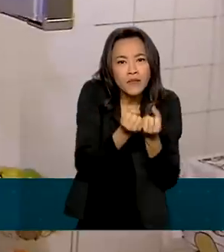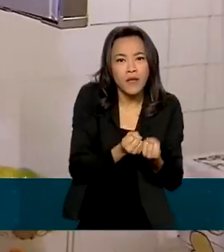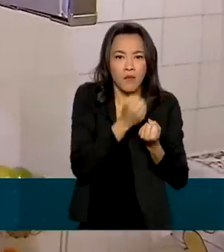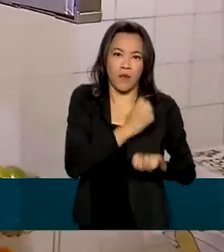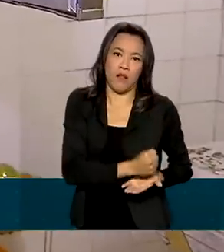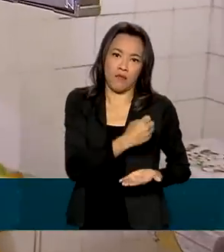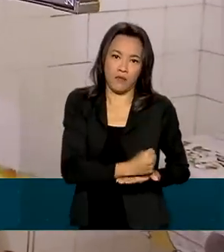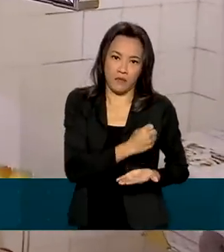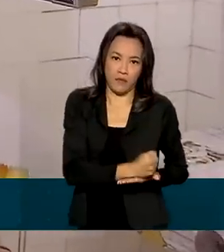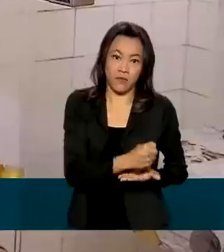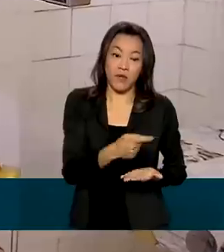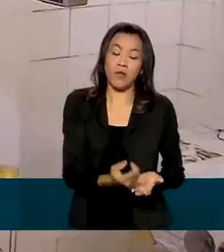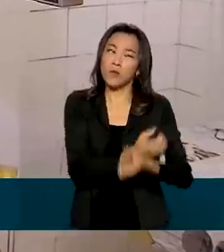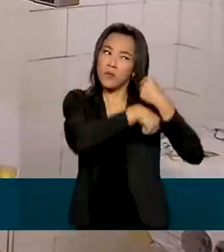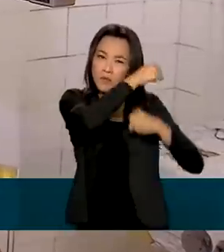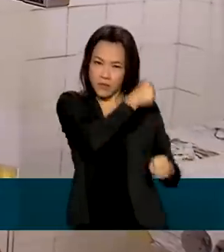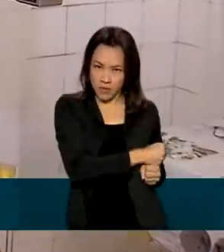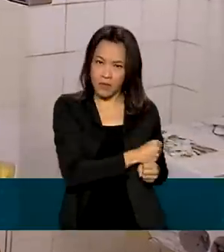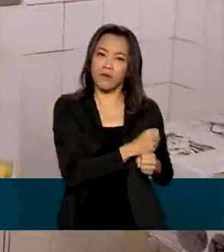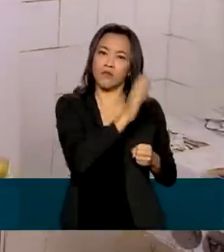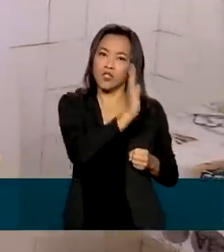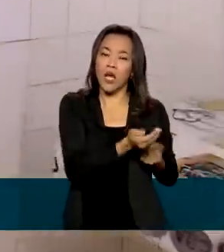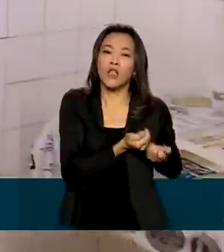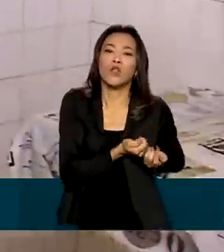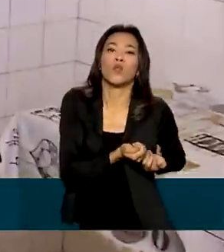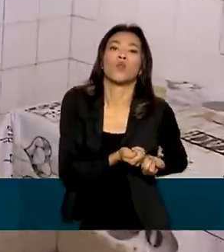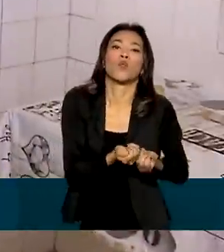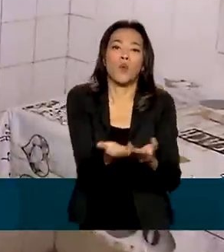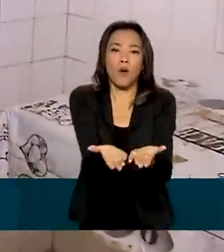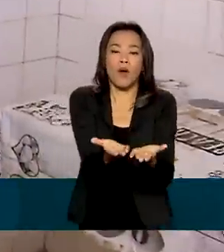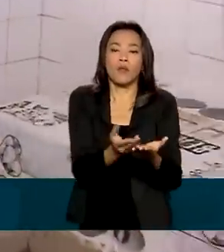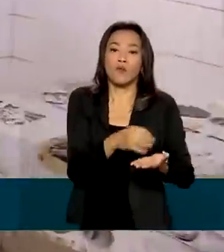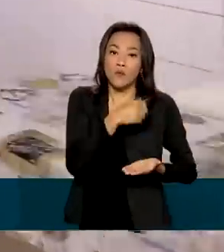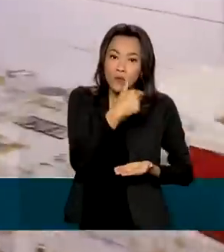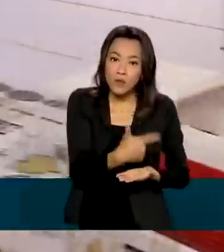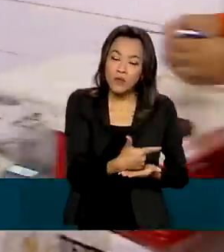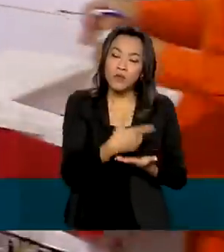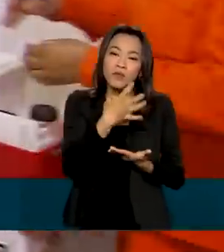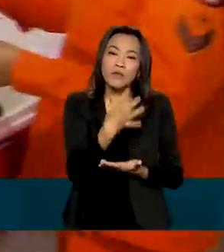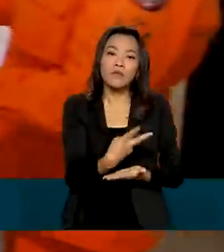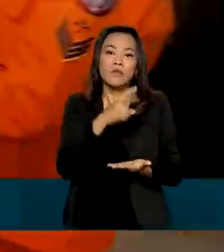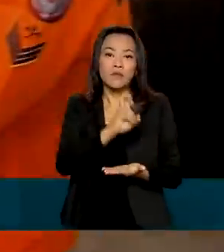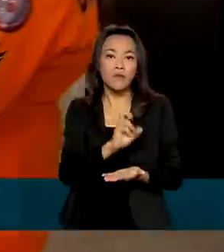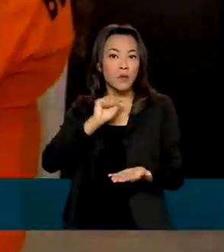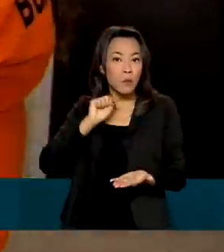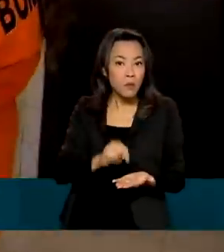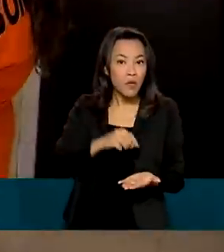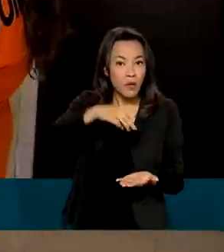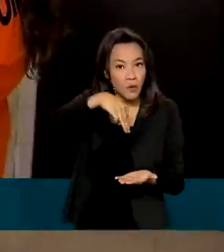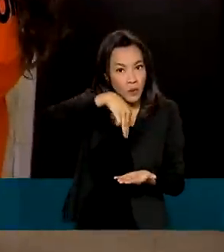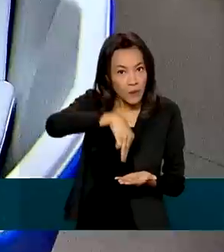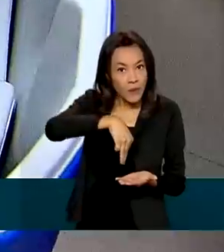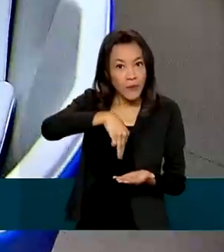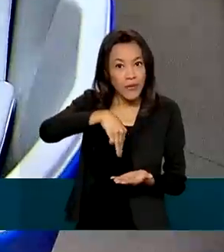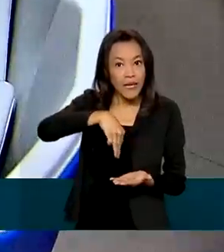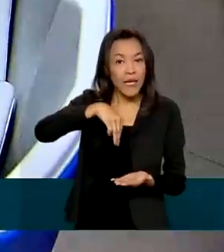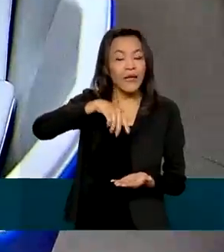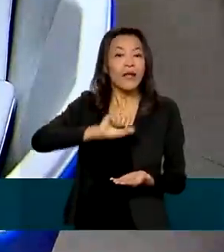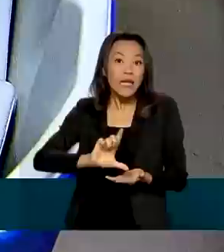Apenas no ano passado foram doados 245 mil litros do produto,